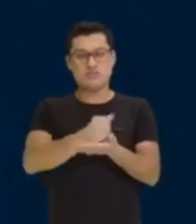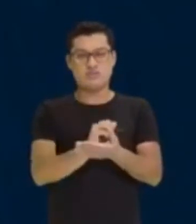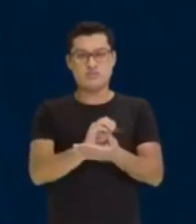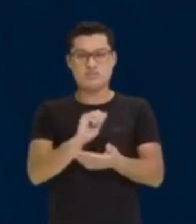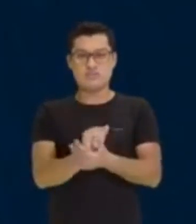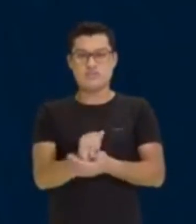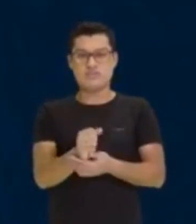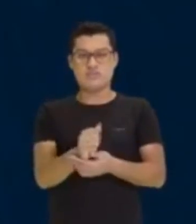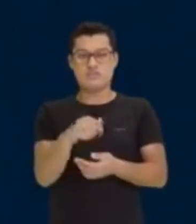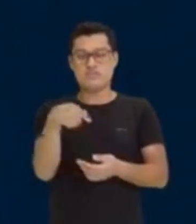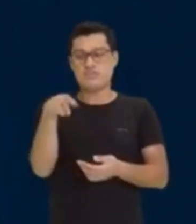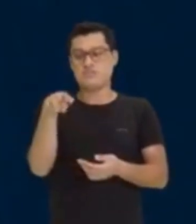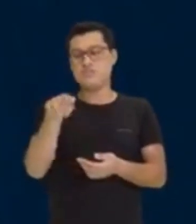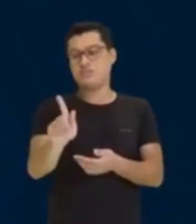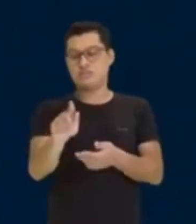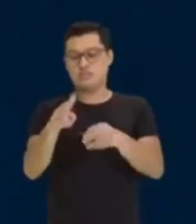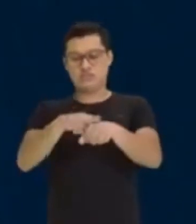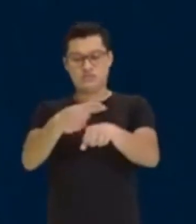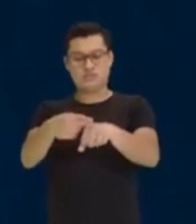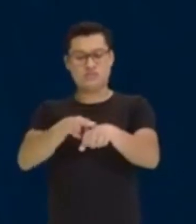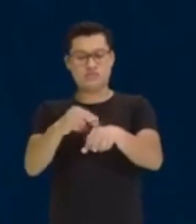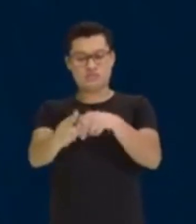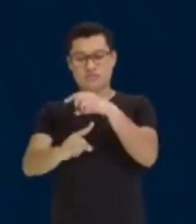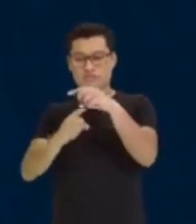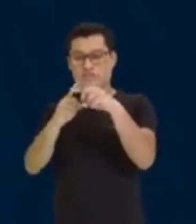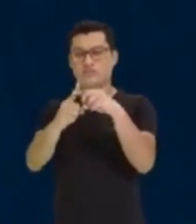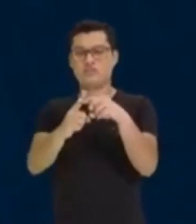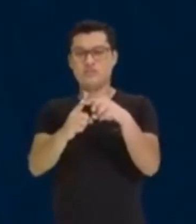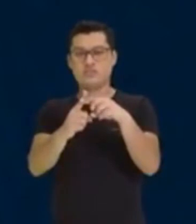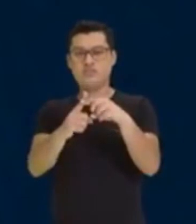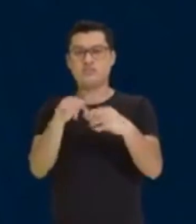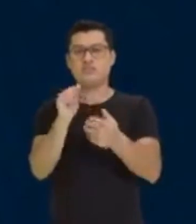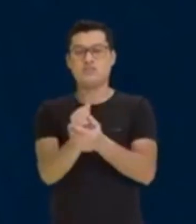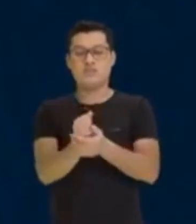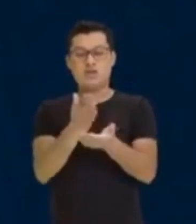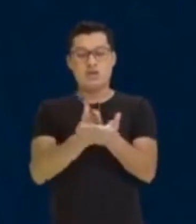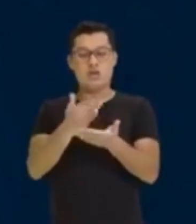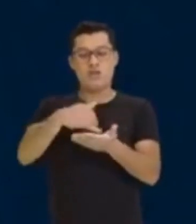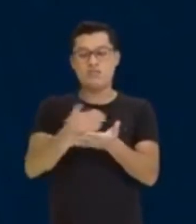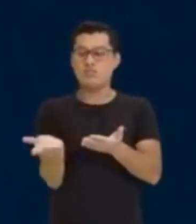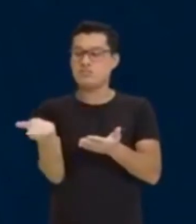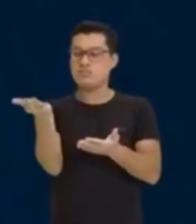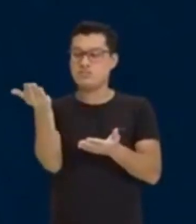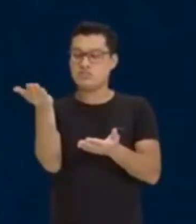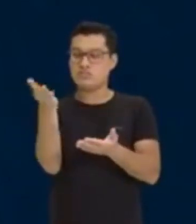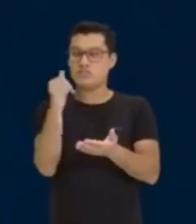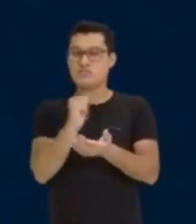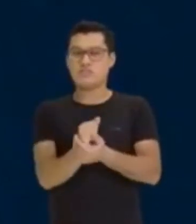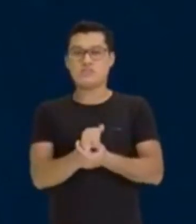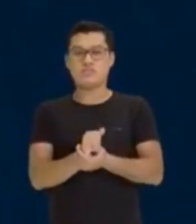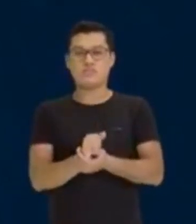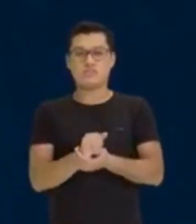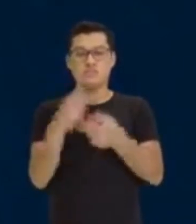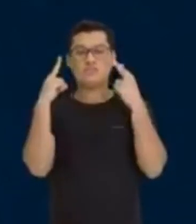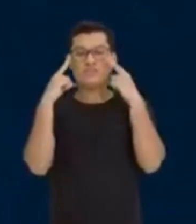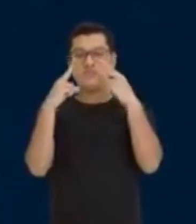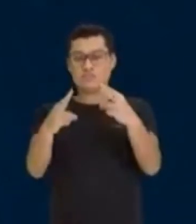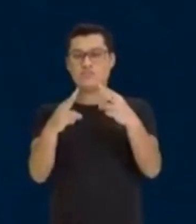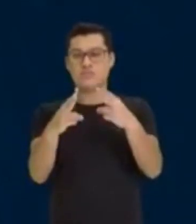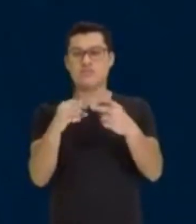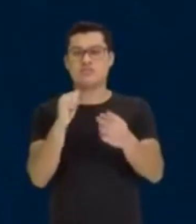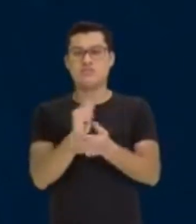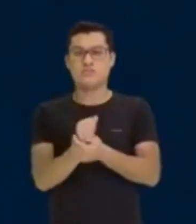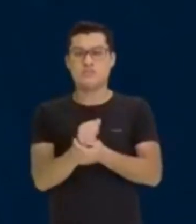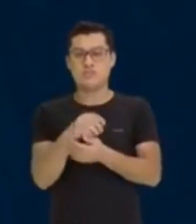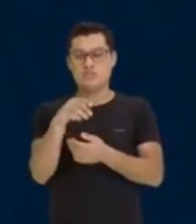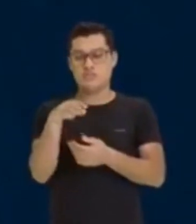a quantidade de gramas de chocolate vai aumentar, porque a quantidade de bolo aumentou. Se aumentou, você está vendo que a quantidade de bolo